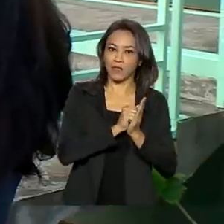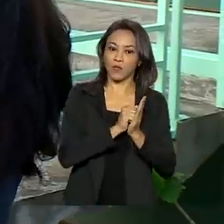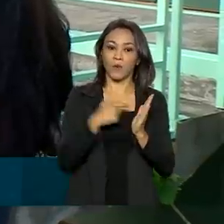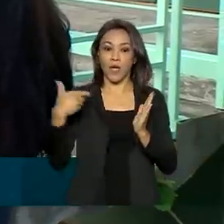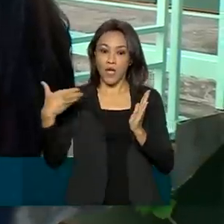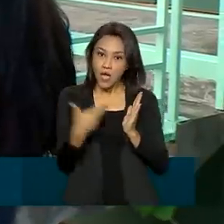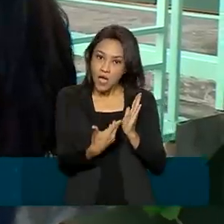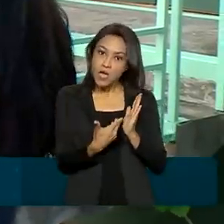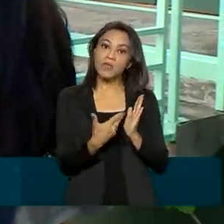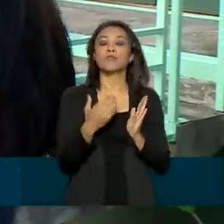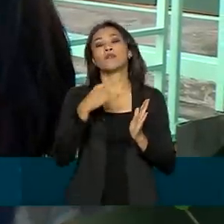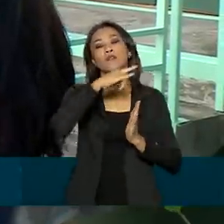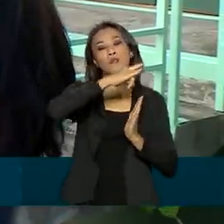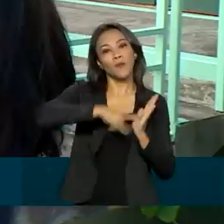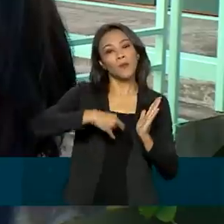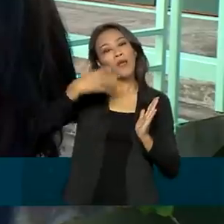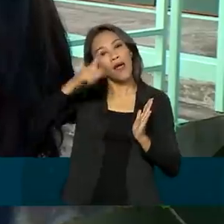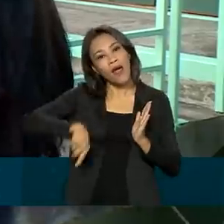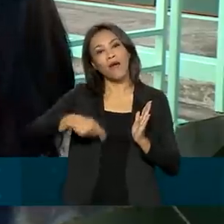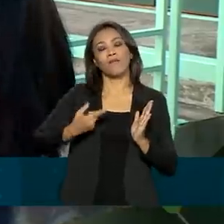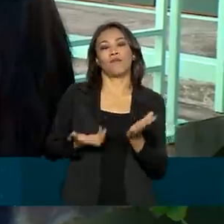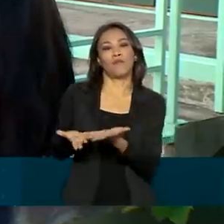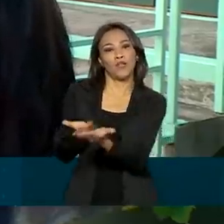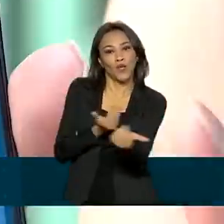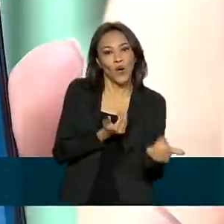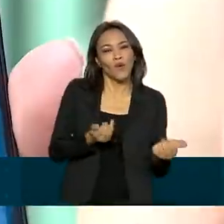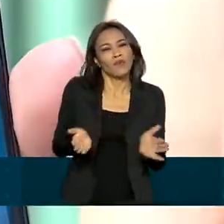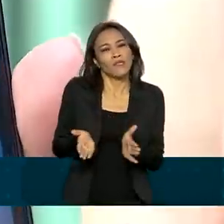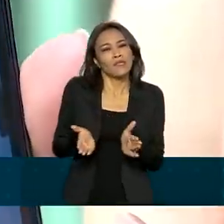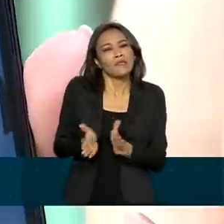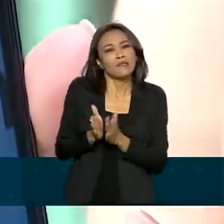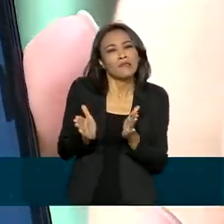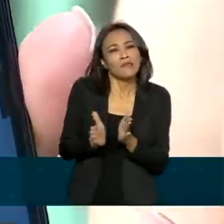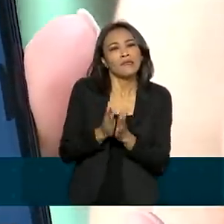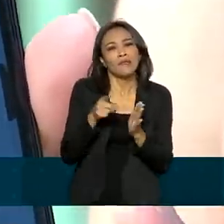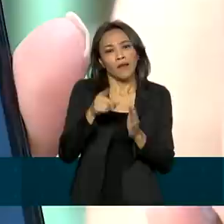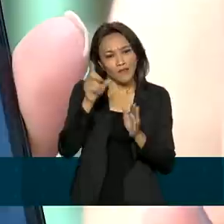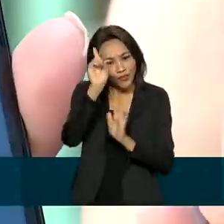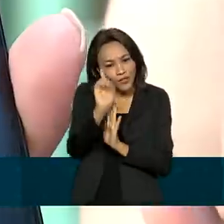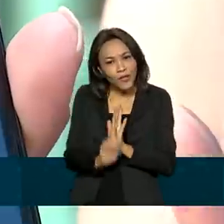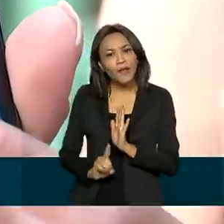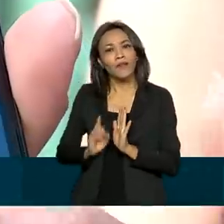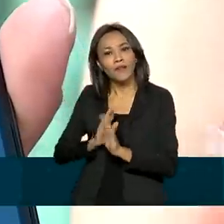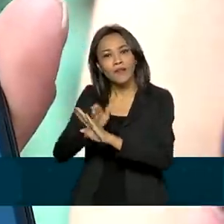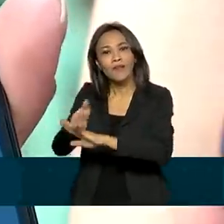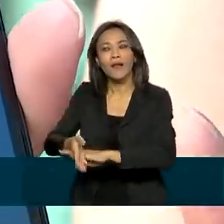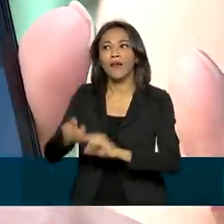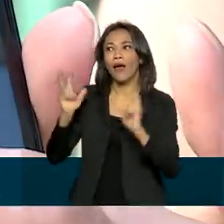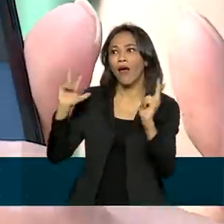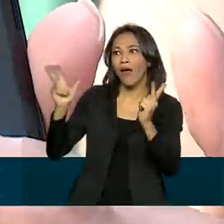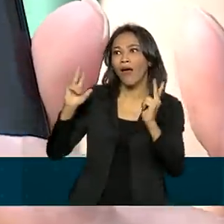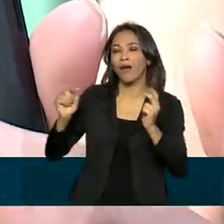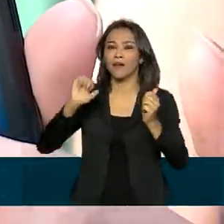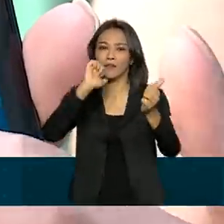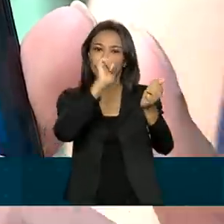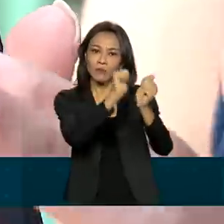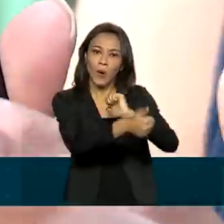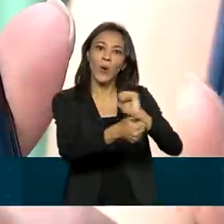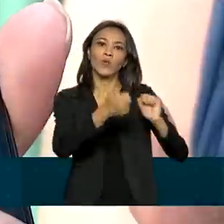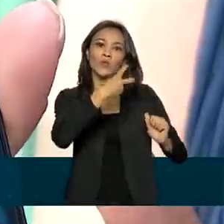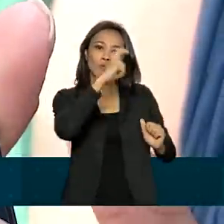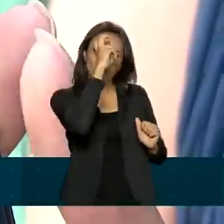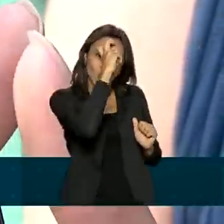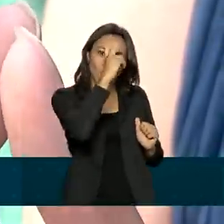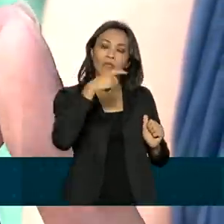documento, para jovens de baixa renda, também dá direito a meia entrada em eventos artístico-culturais e esportivos e